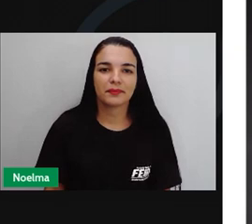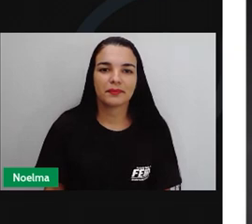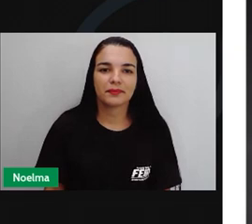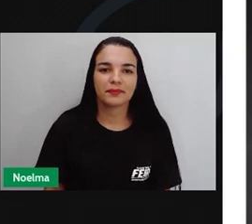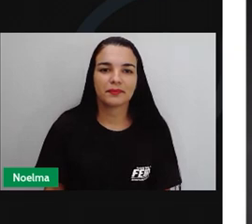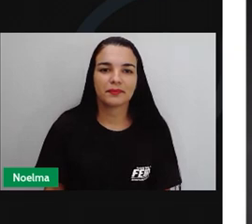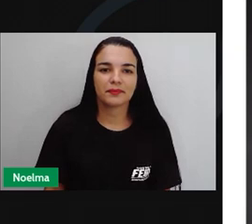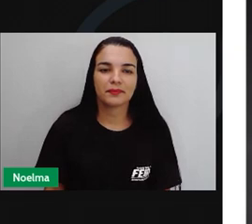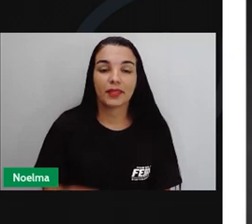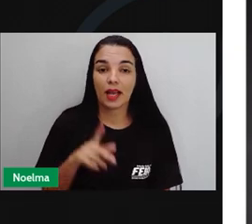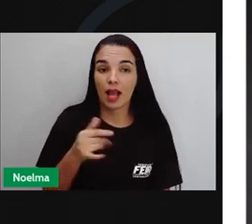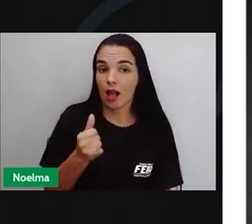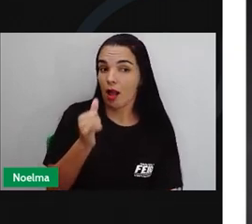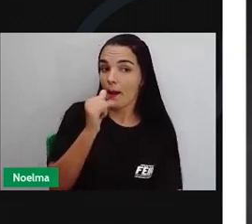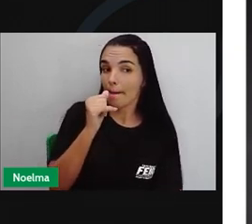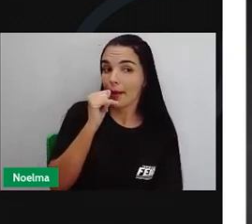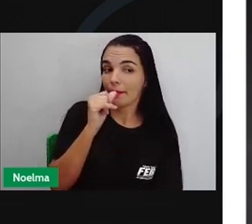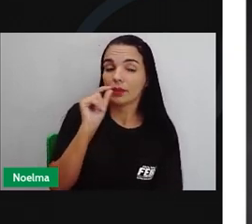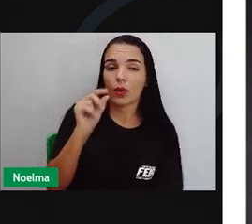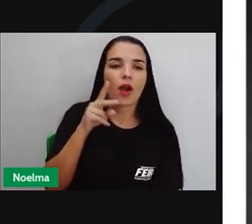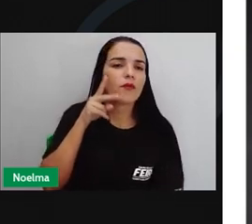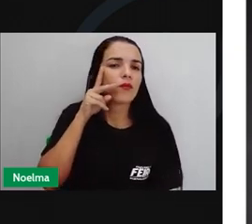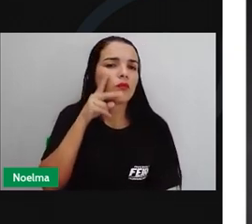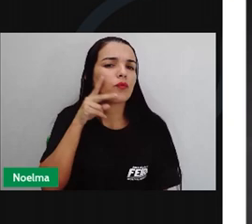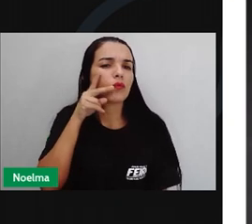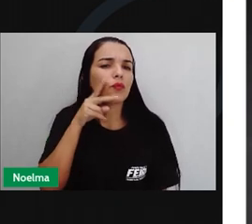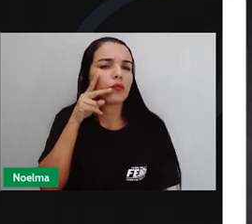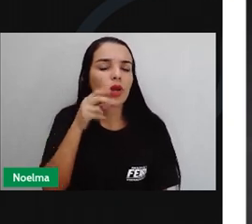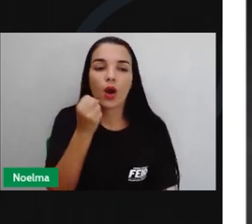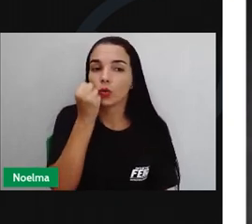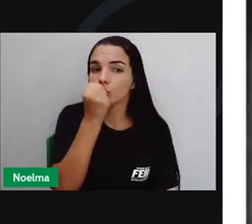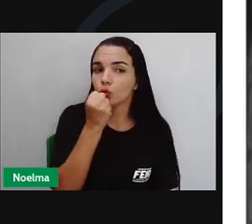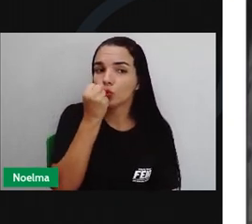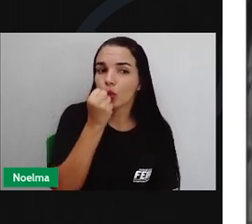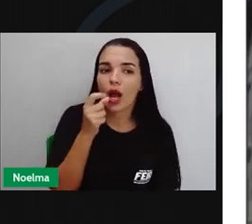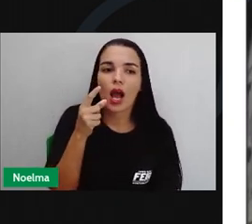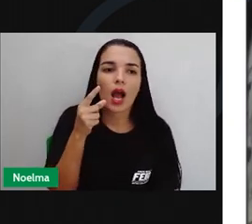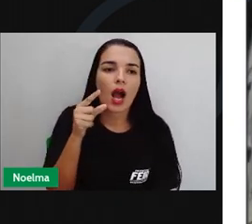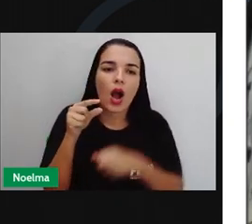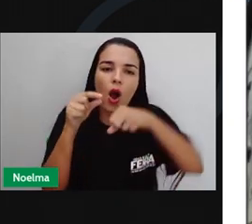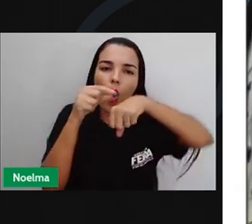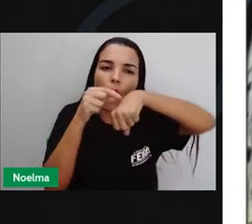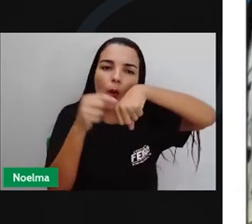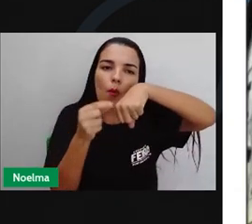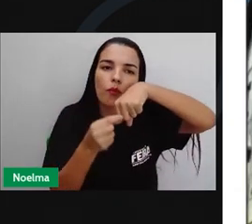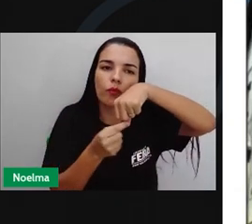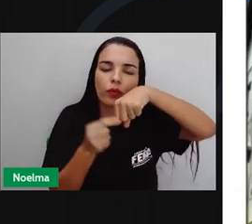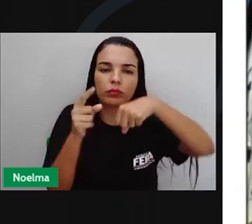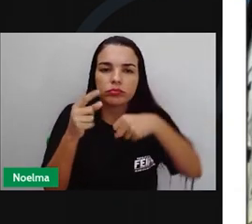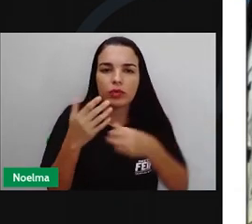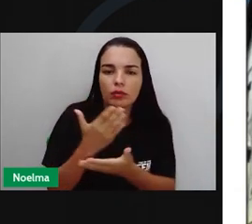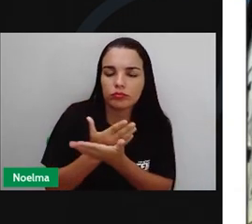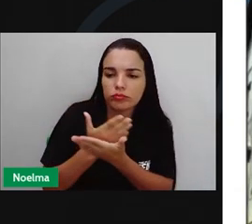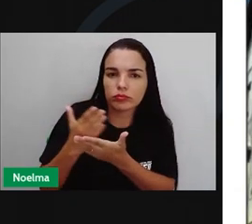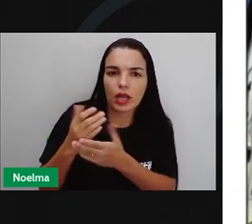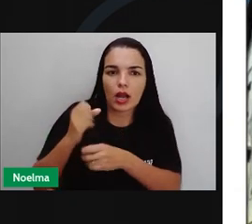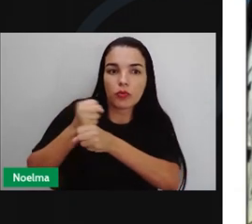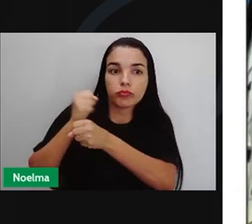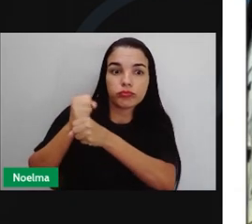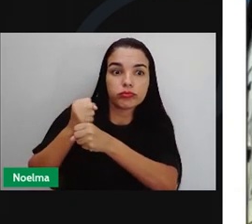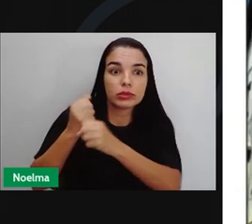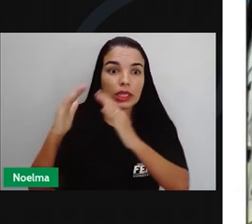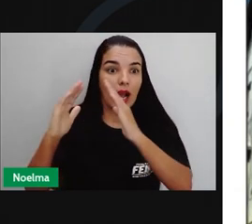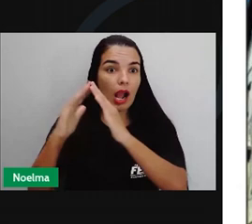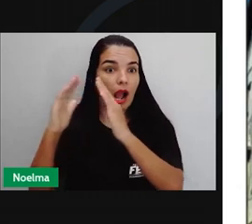A bebida prevalece o vinho e o suco de uva. Na arquitetura esses povos construíram casas com porão